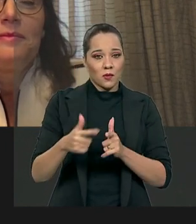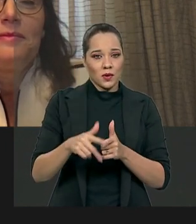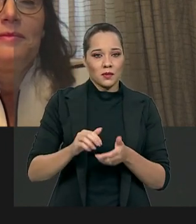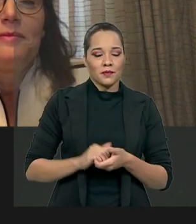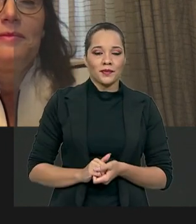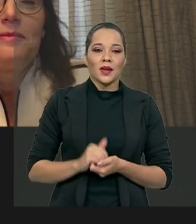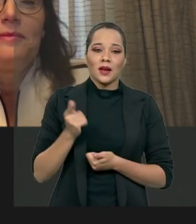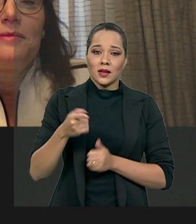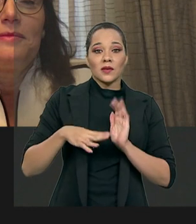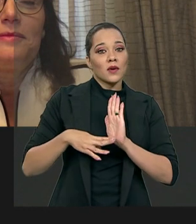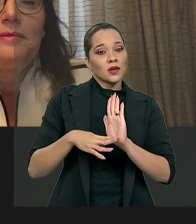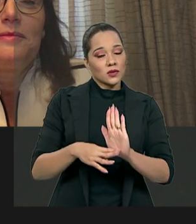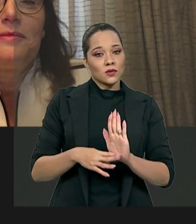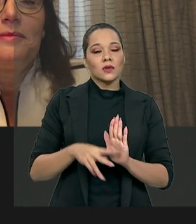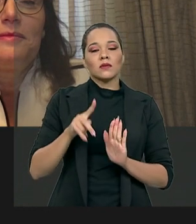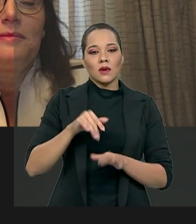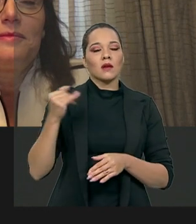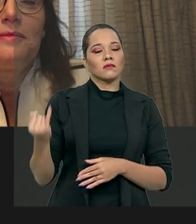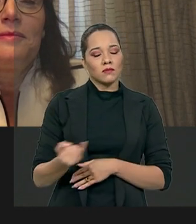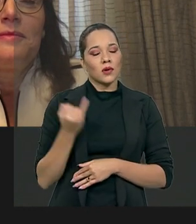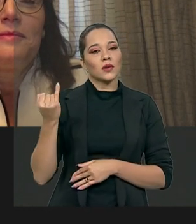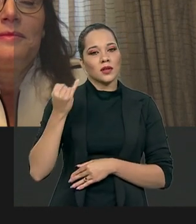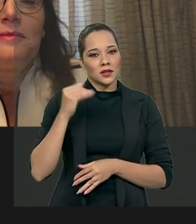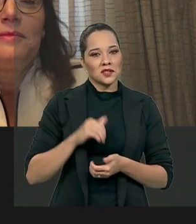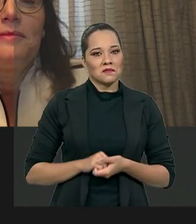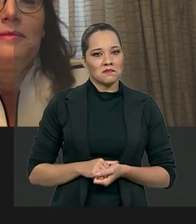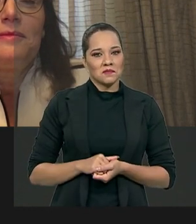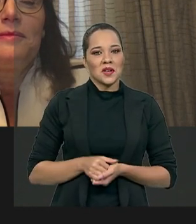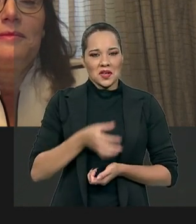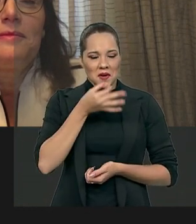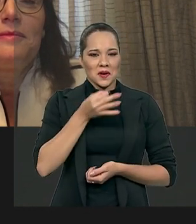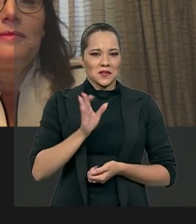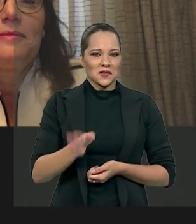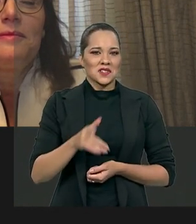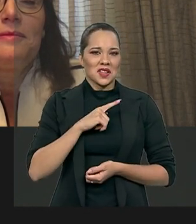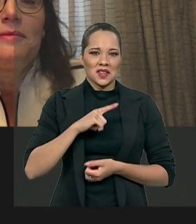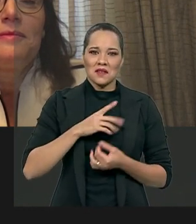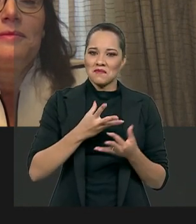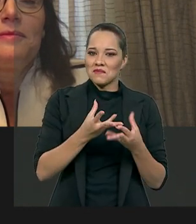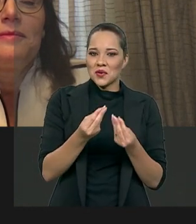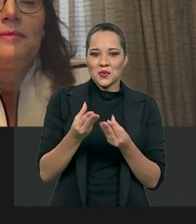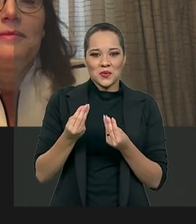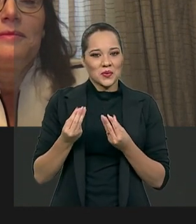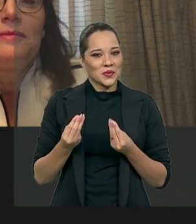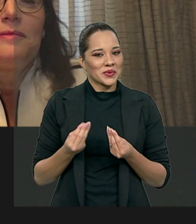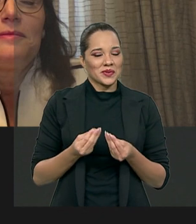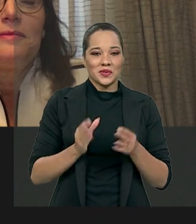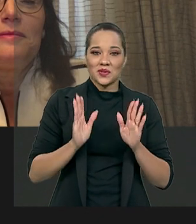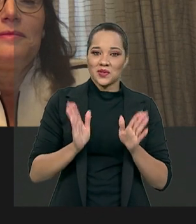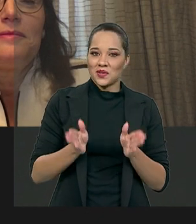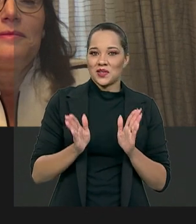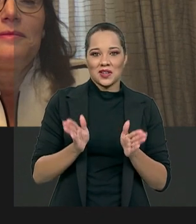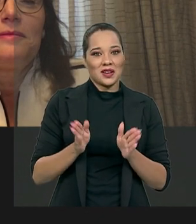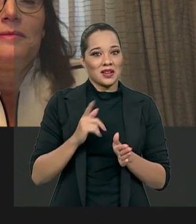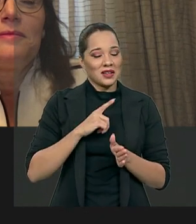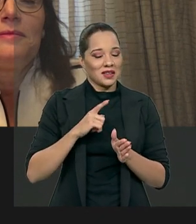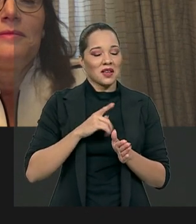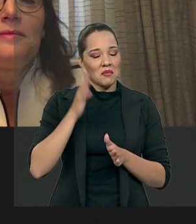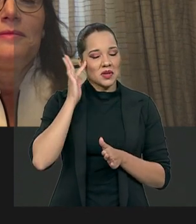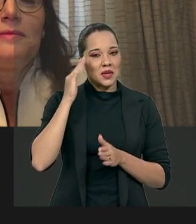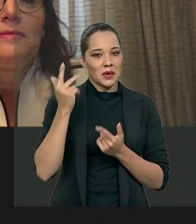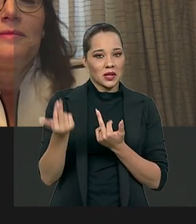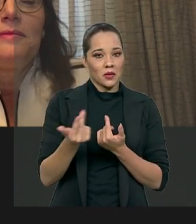que vai ser muito importante. E acho que já tem muitos que estão nessa linha.